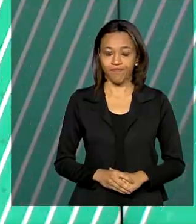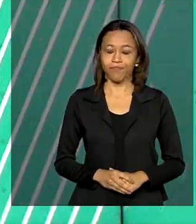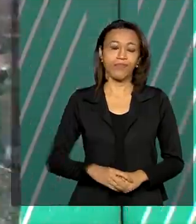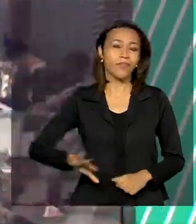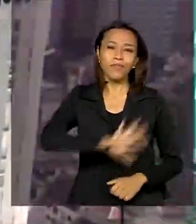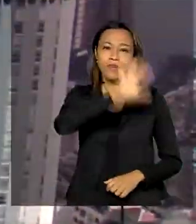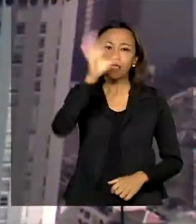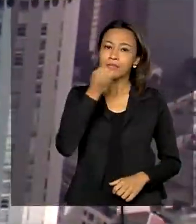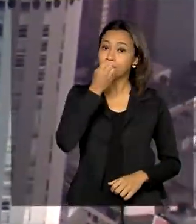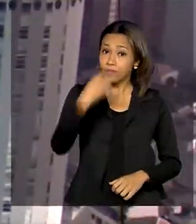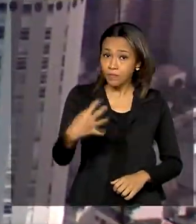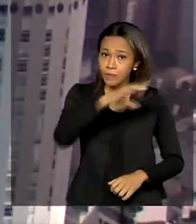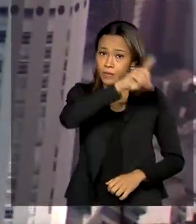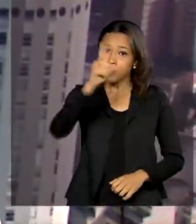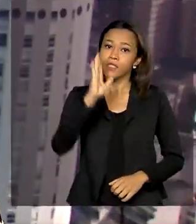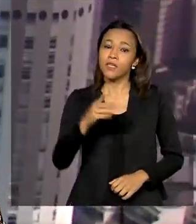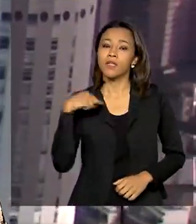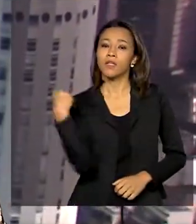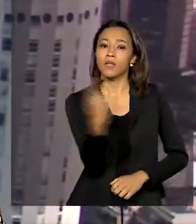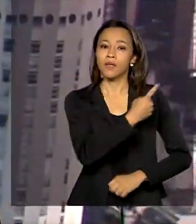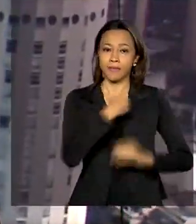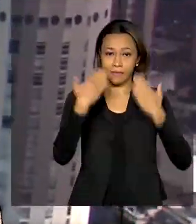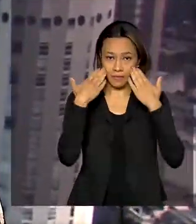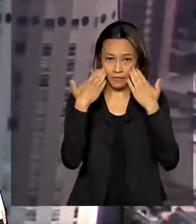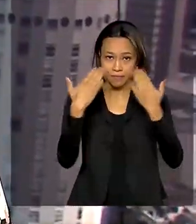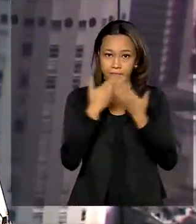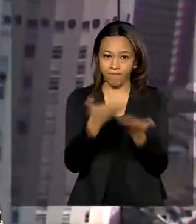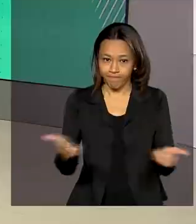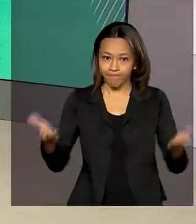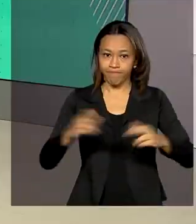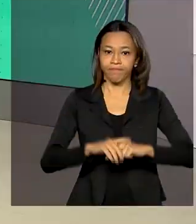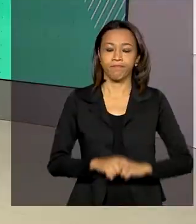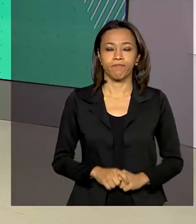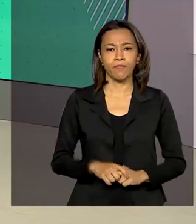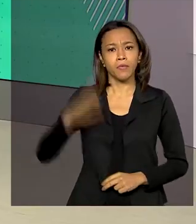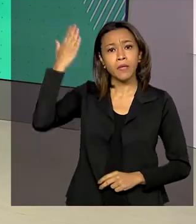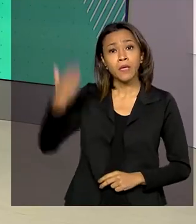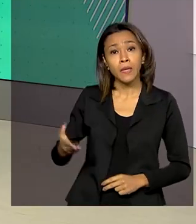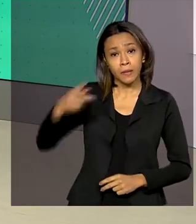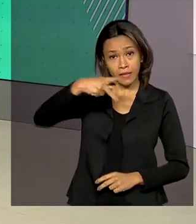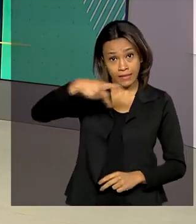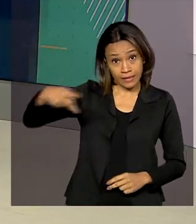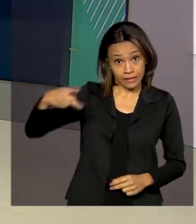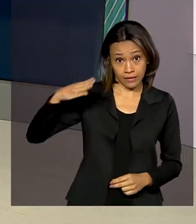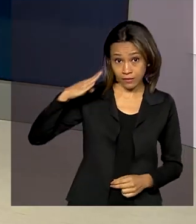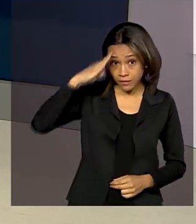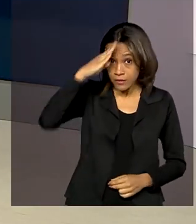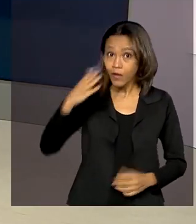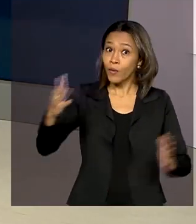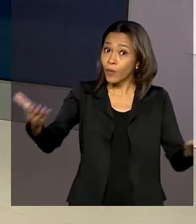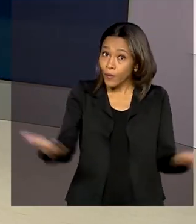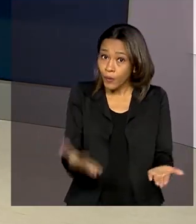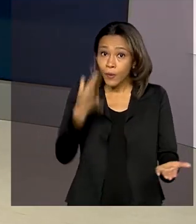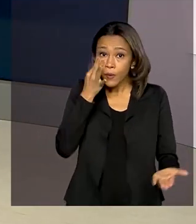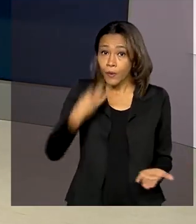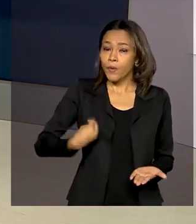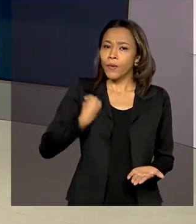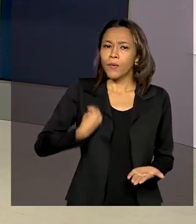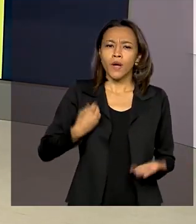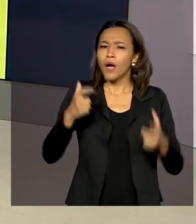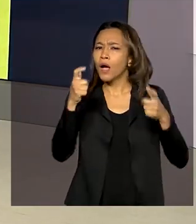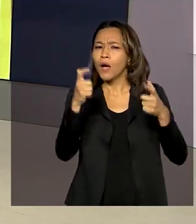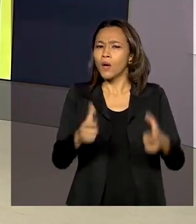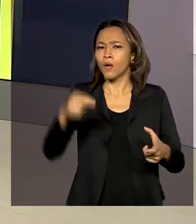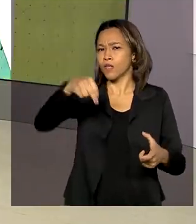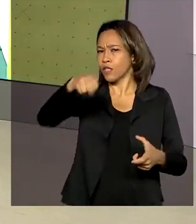Olá, bom dia. Já estamos no ar com o Governo Agora. O presidente Jair Bolsonaro está hoje na região do semiárido